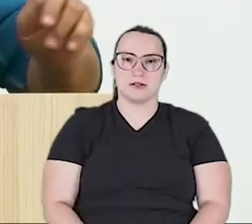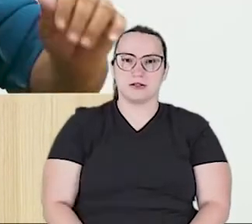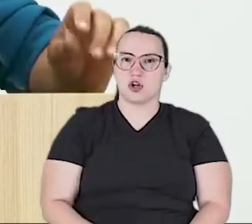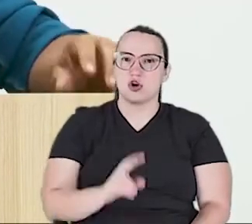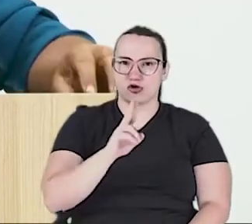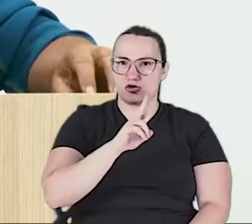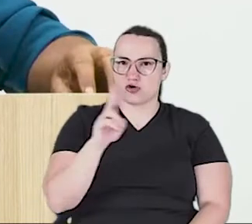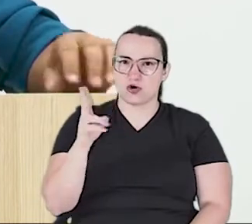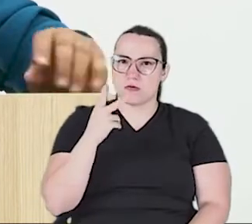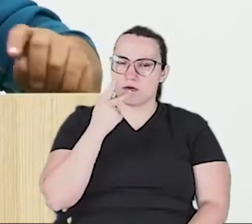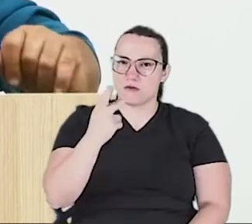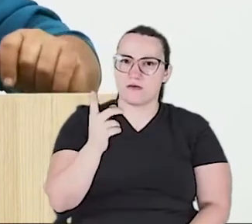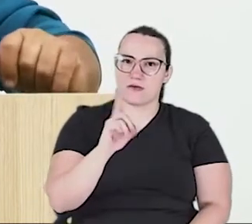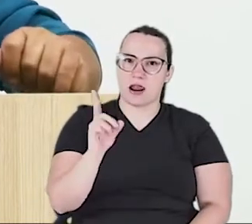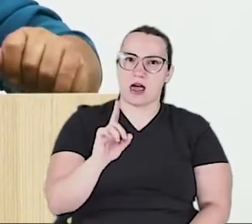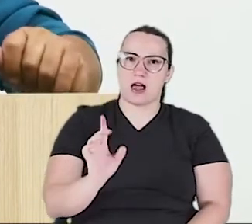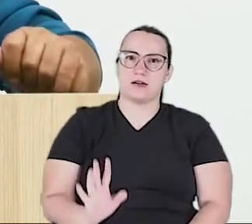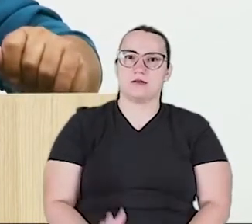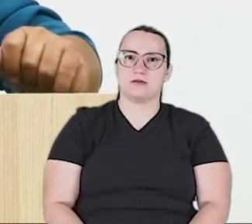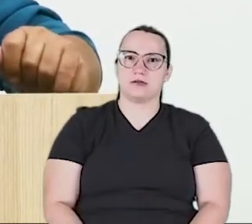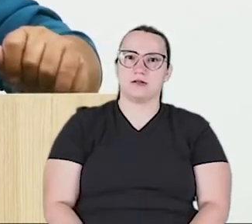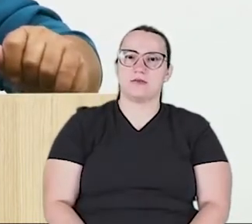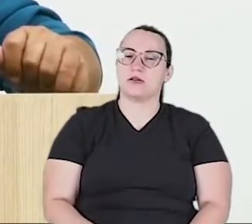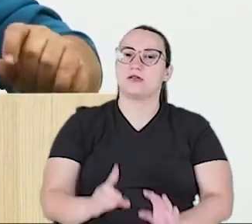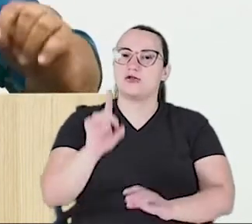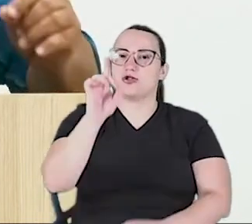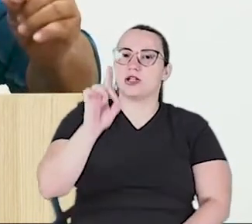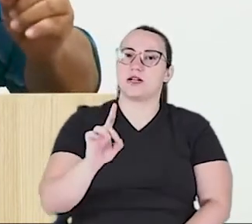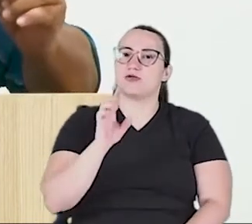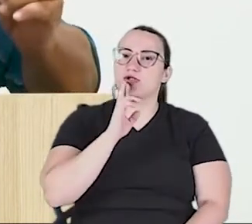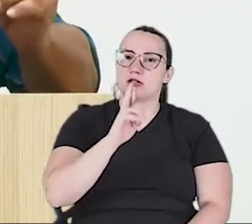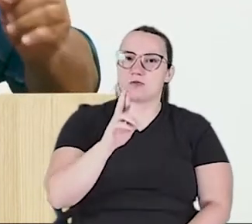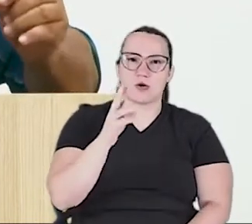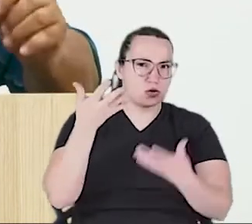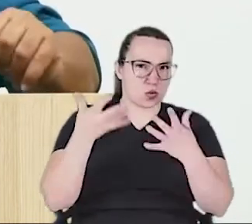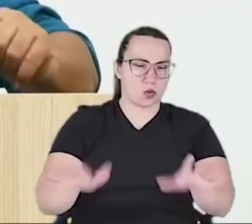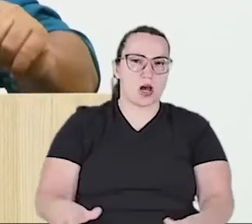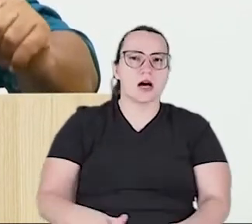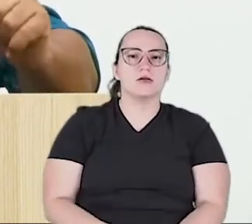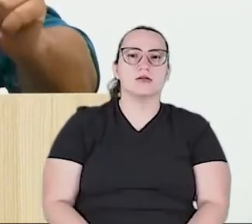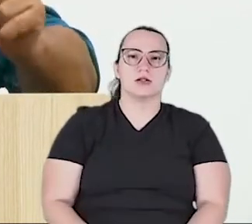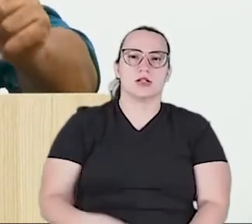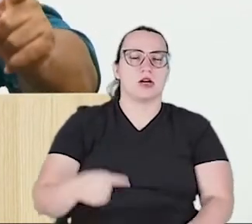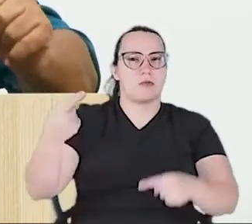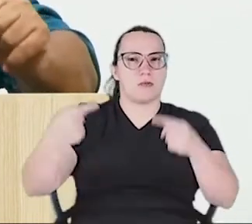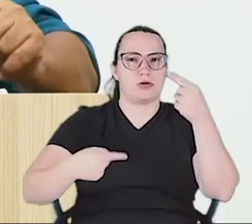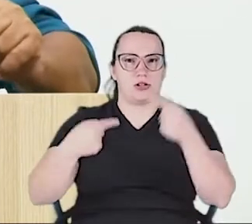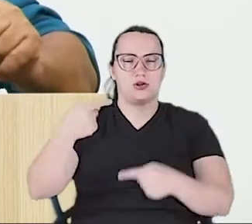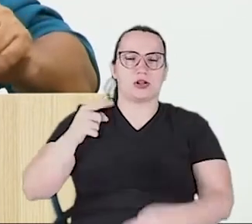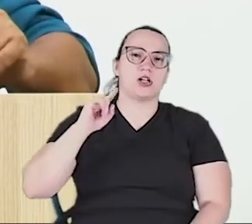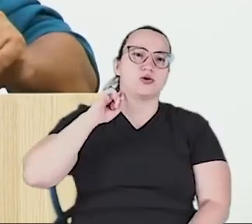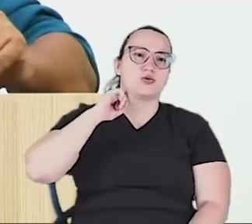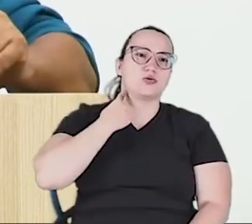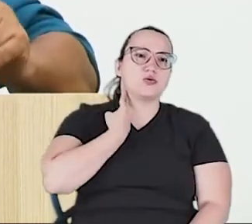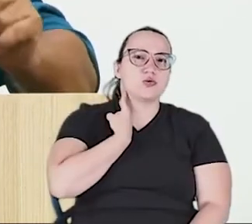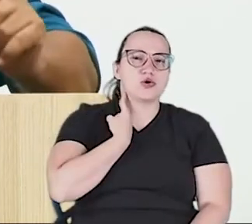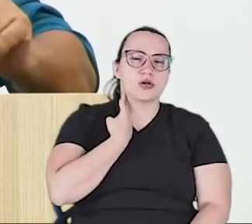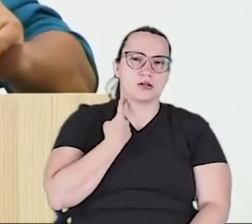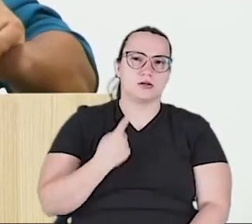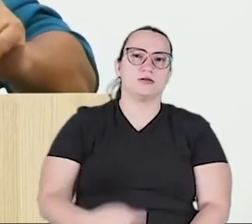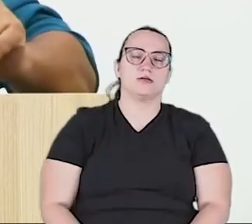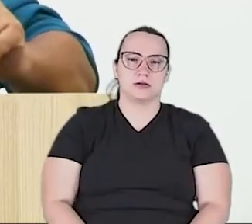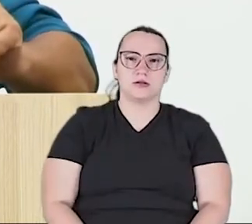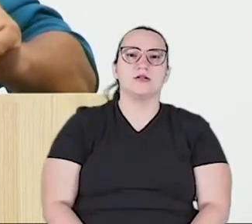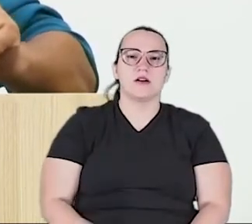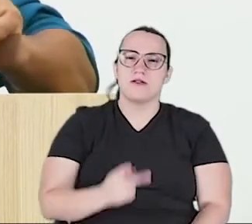para não dar direito de resposta. É uma política suja, politiqueiros de plantão. Fale a